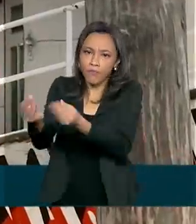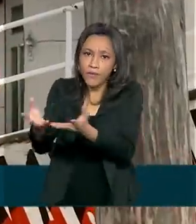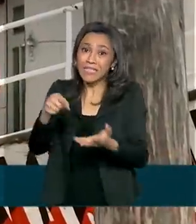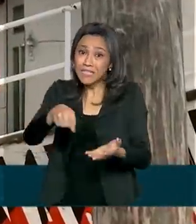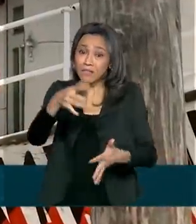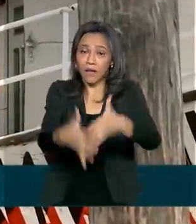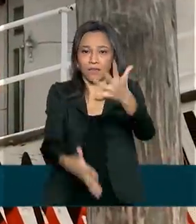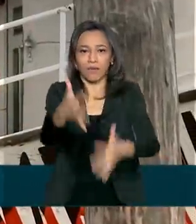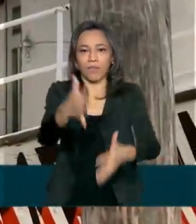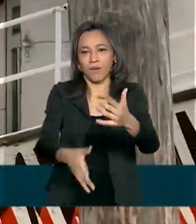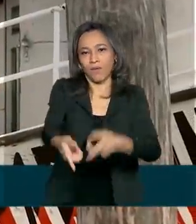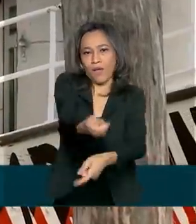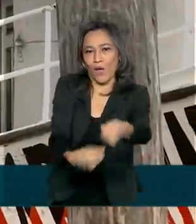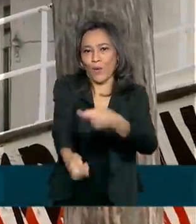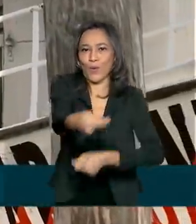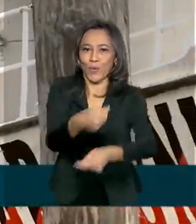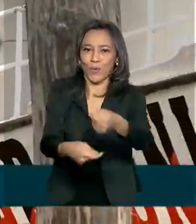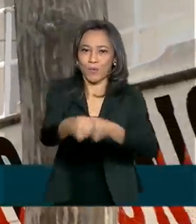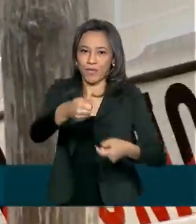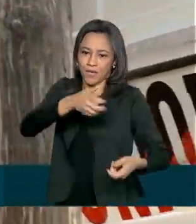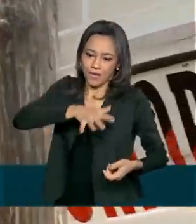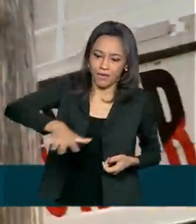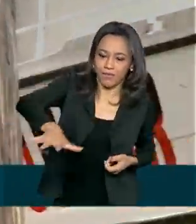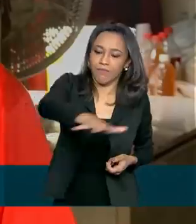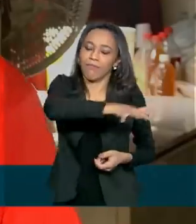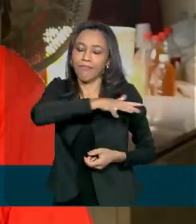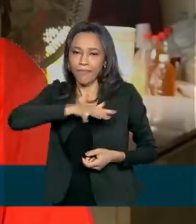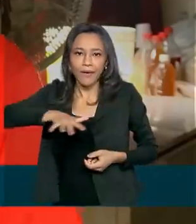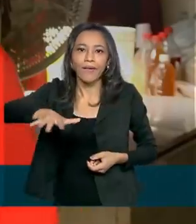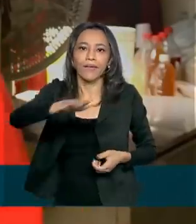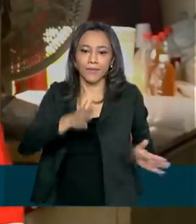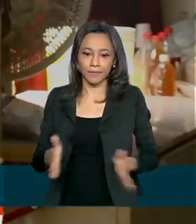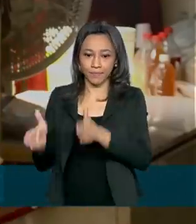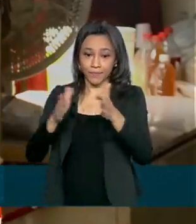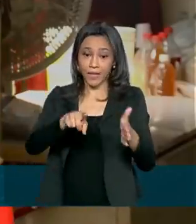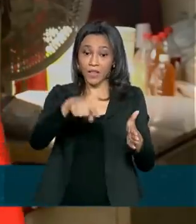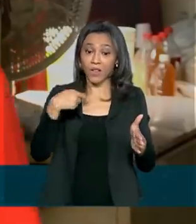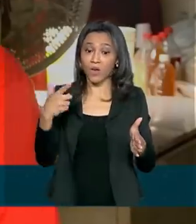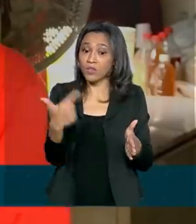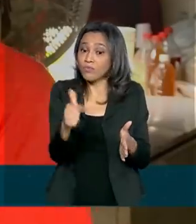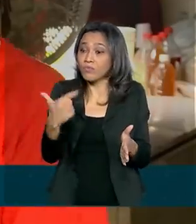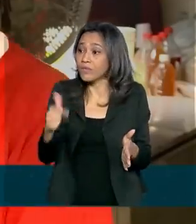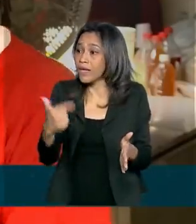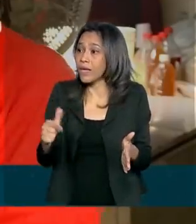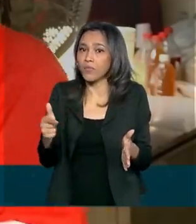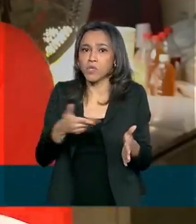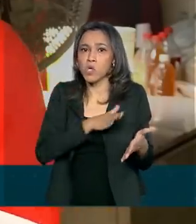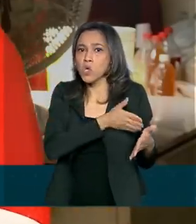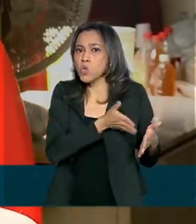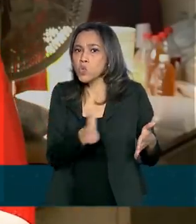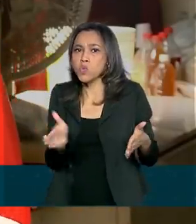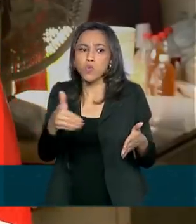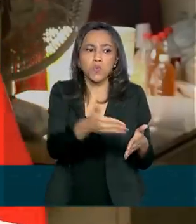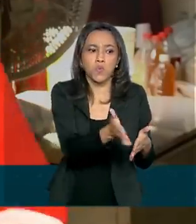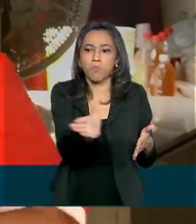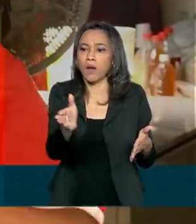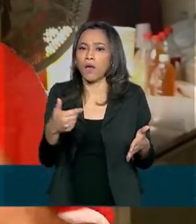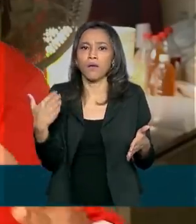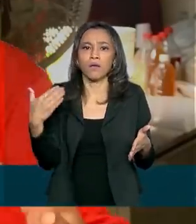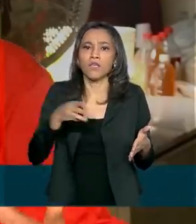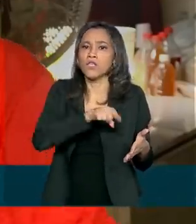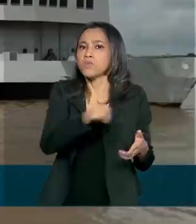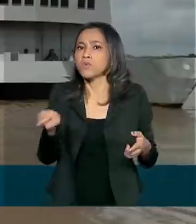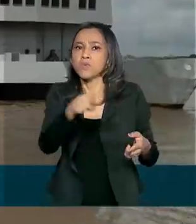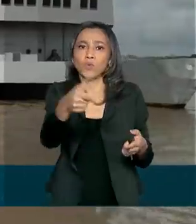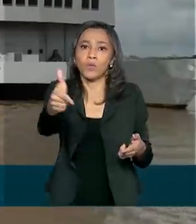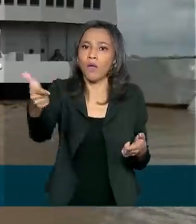economia da chamada Veneza-Marajoara. Nós ficamos sem fluxo aqui. Nós não temos fluxo nem para as nossas cidades vizinhas, por conta